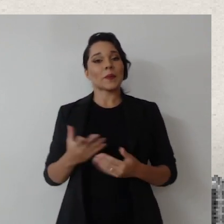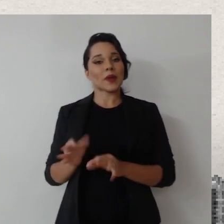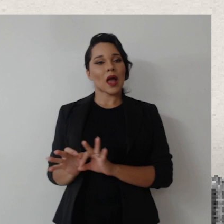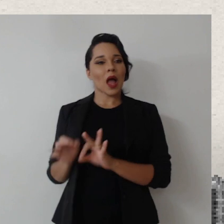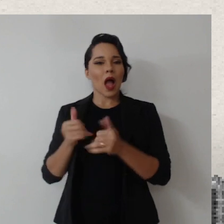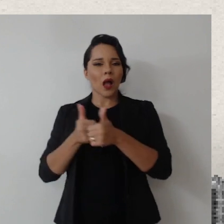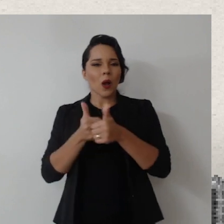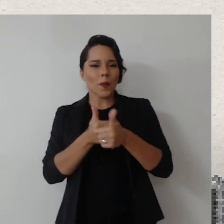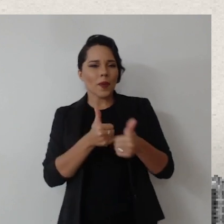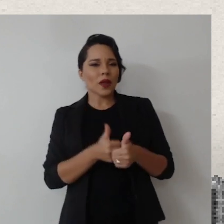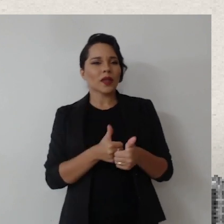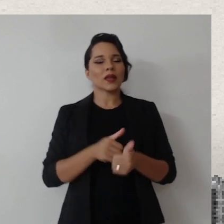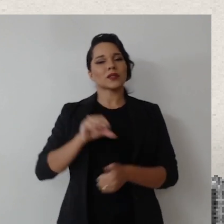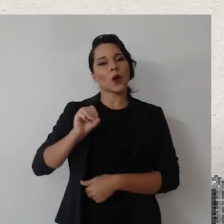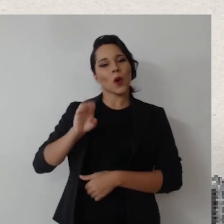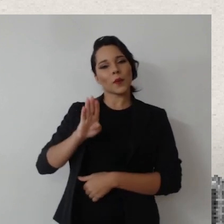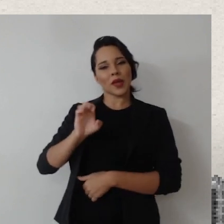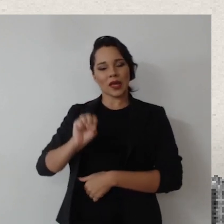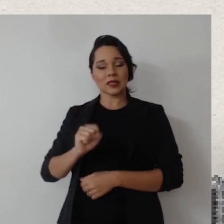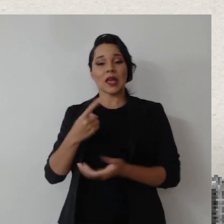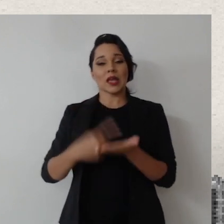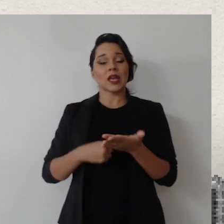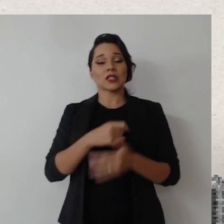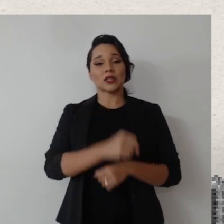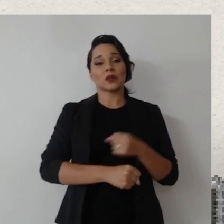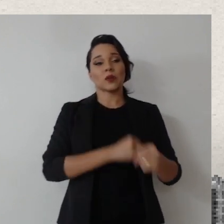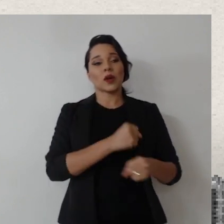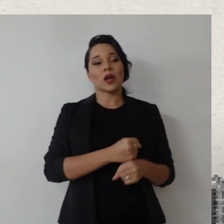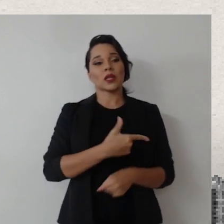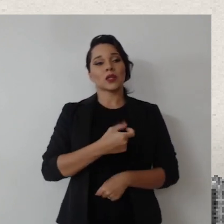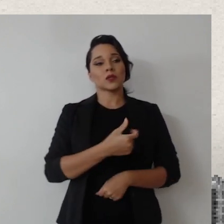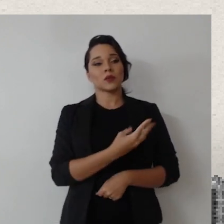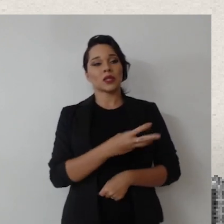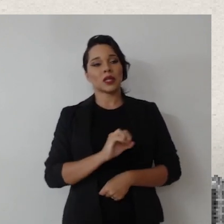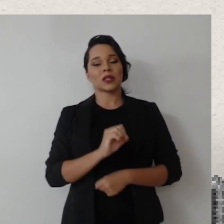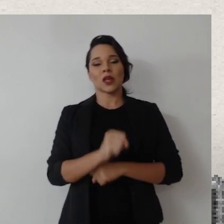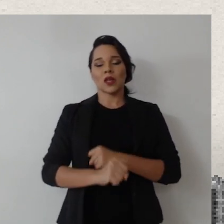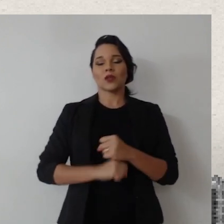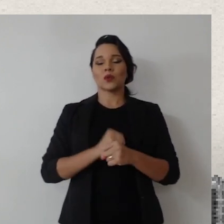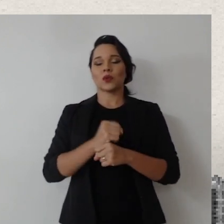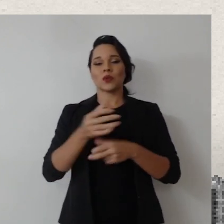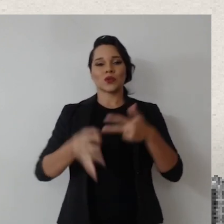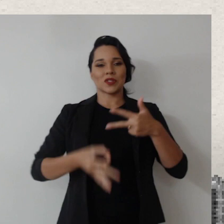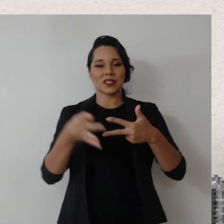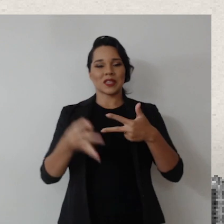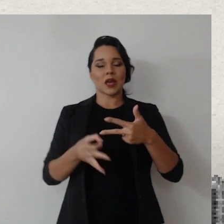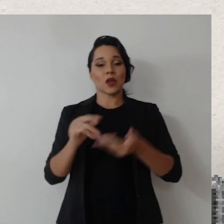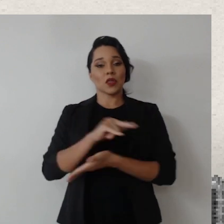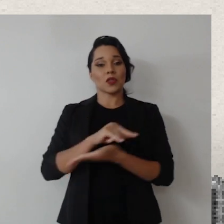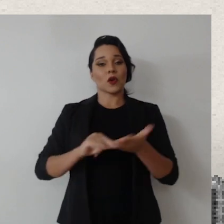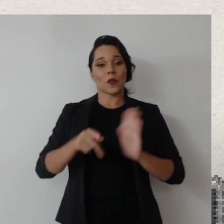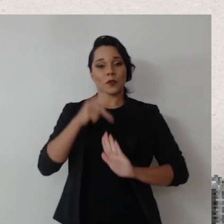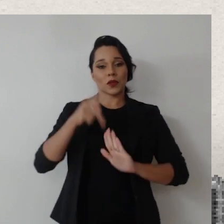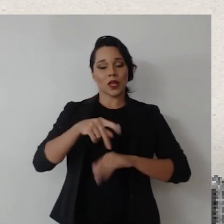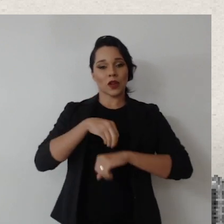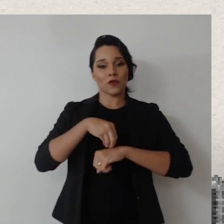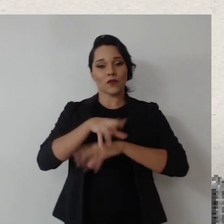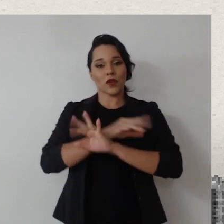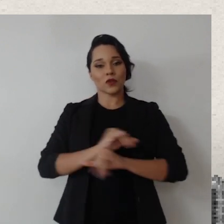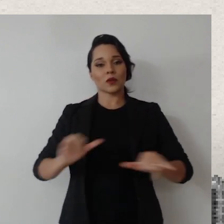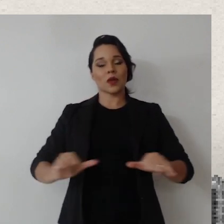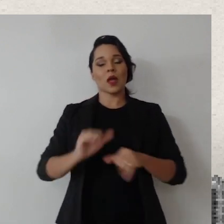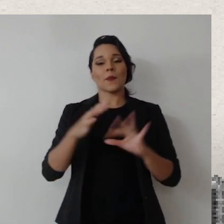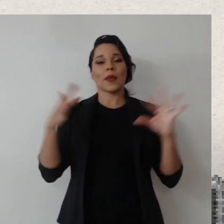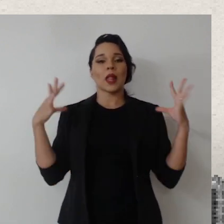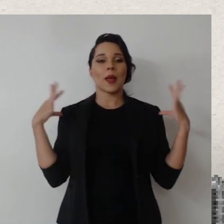para acompanhar os ODSs, Agenda 2030 do Judiciário. A portaria foi publicada agora recentemente pela